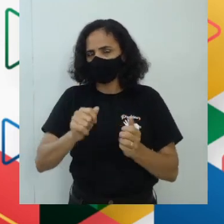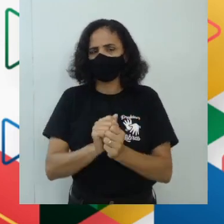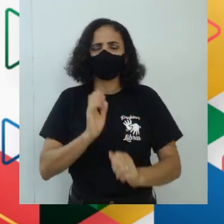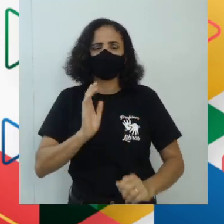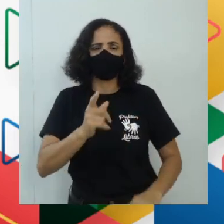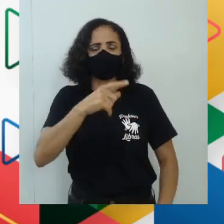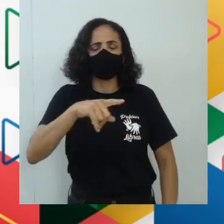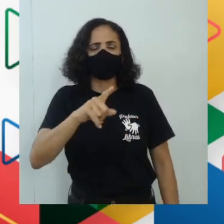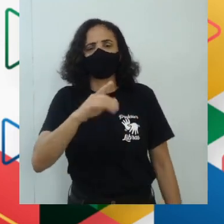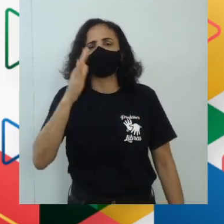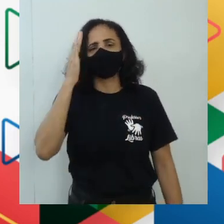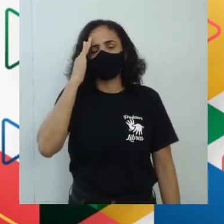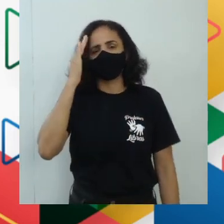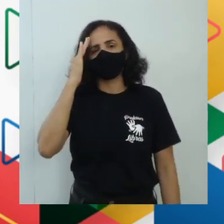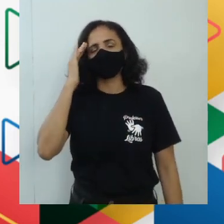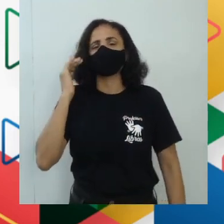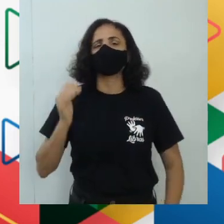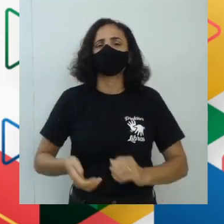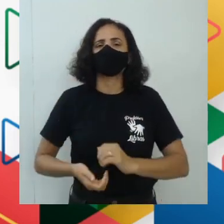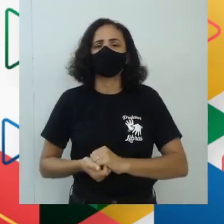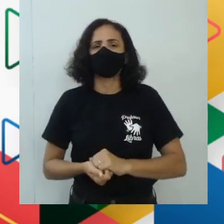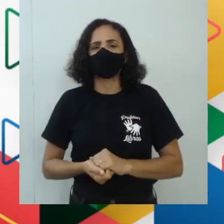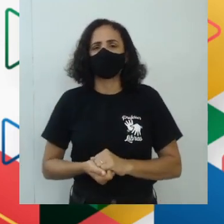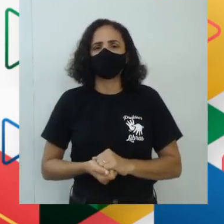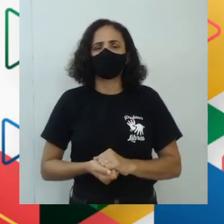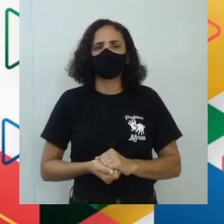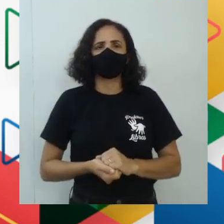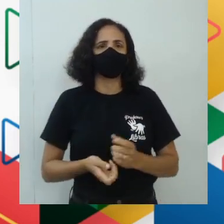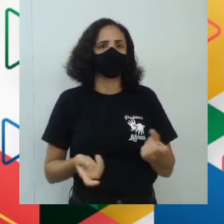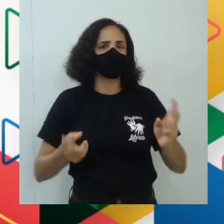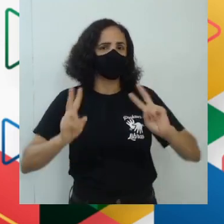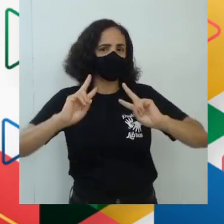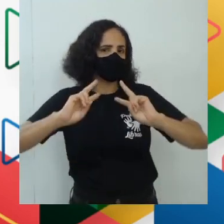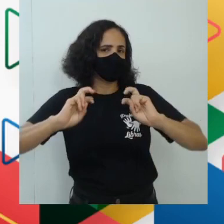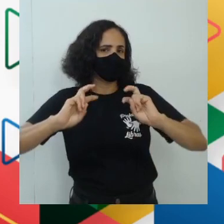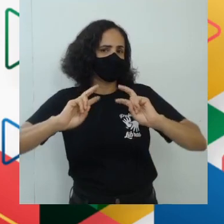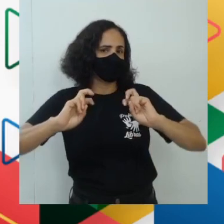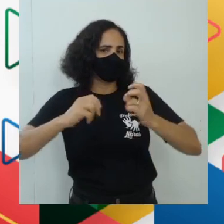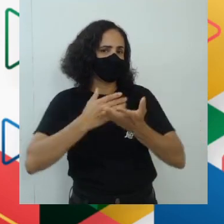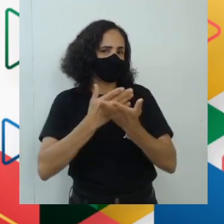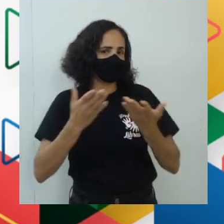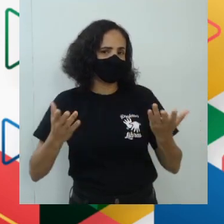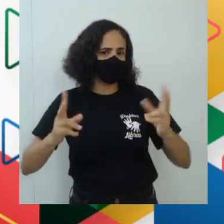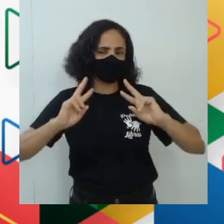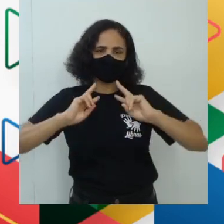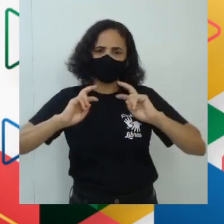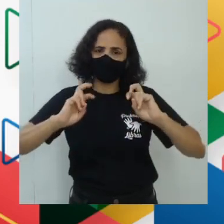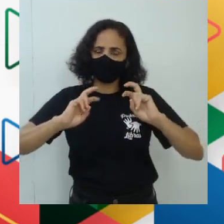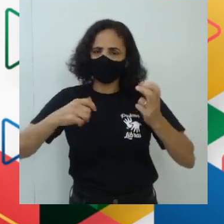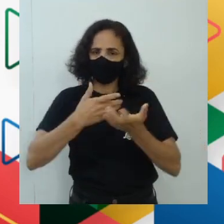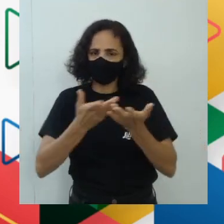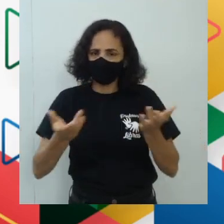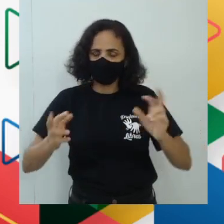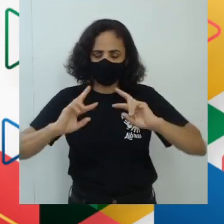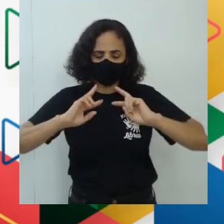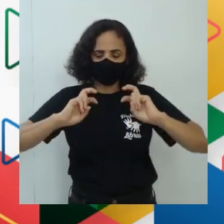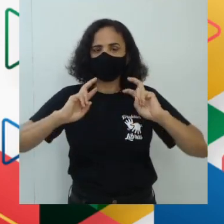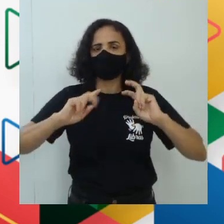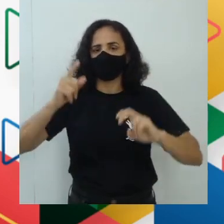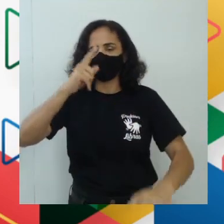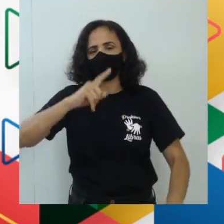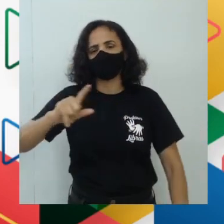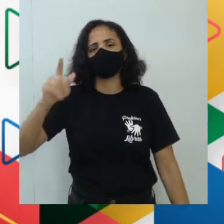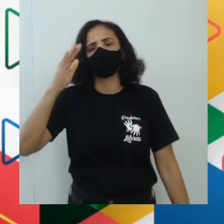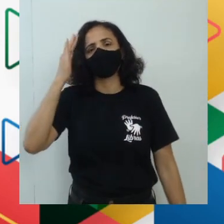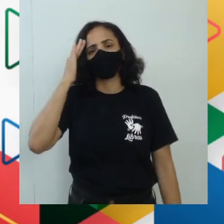só quero que você abra aí seus ouvidos ou, como diz um amigo meu, abra aí as suas orelhonas